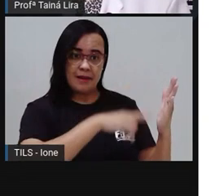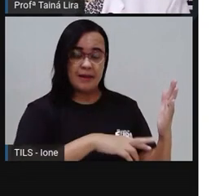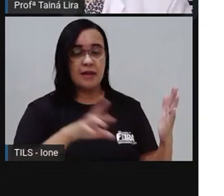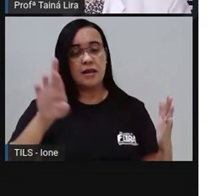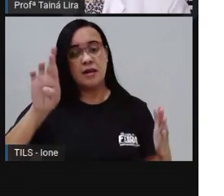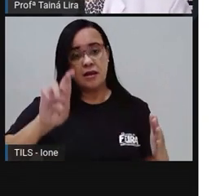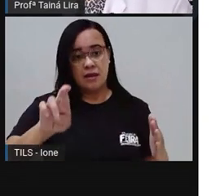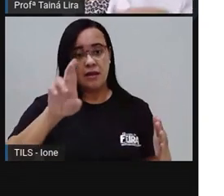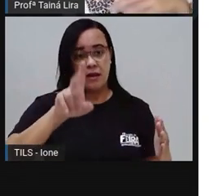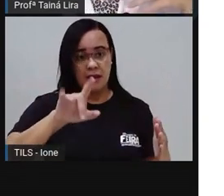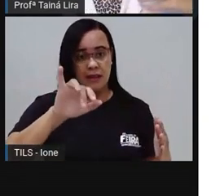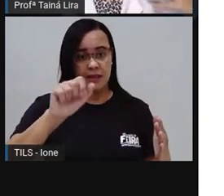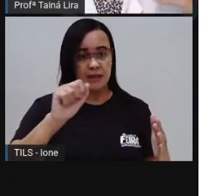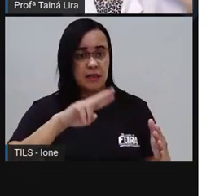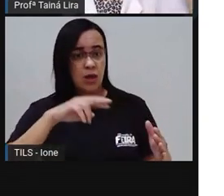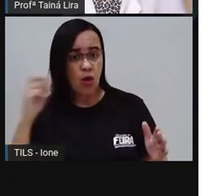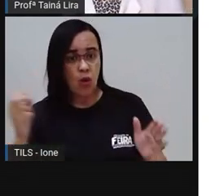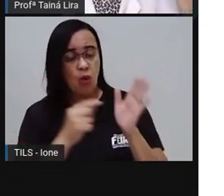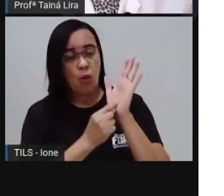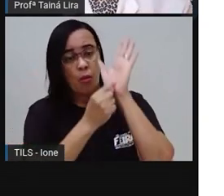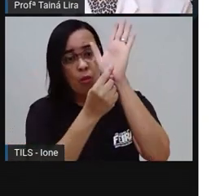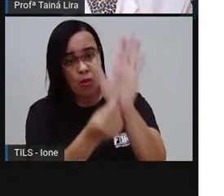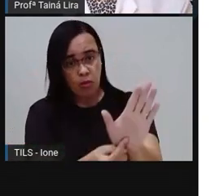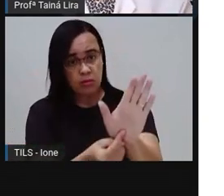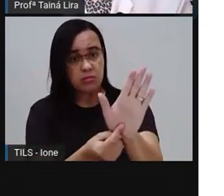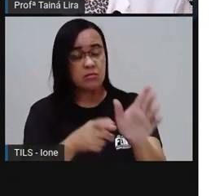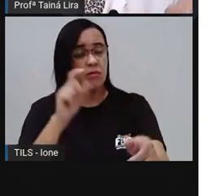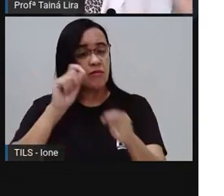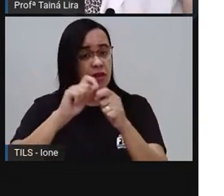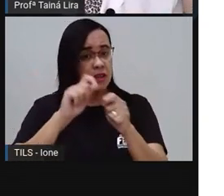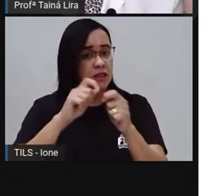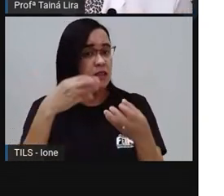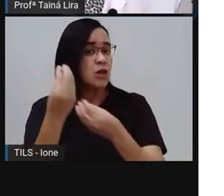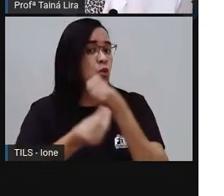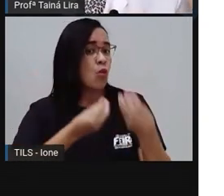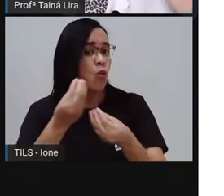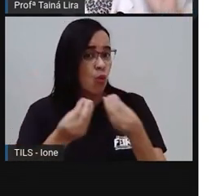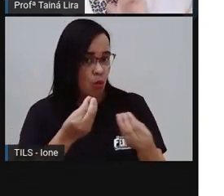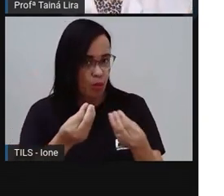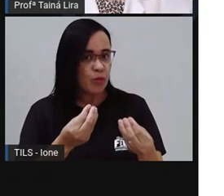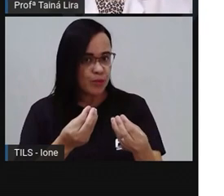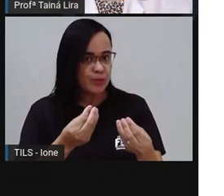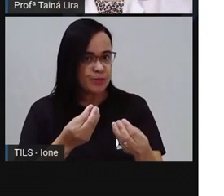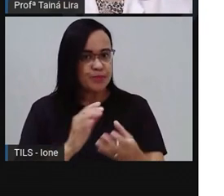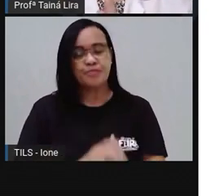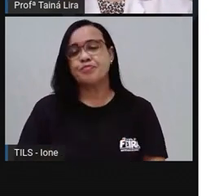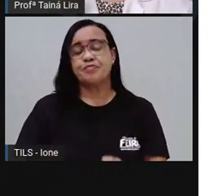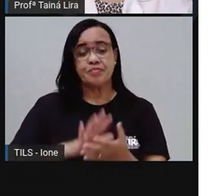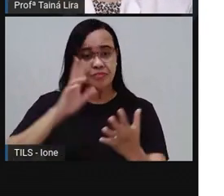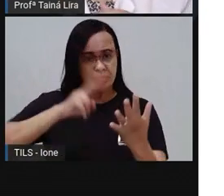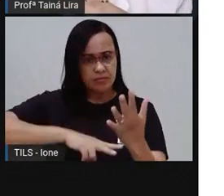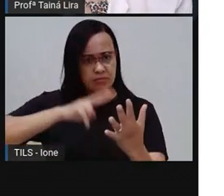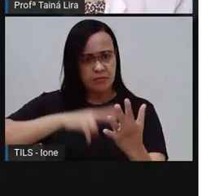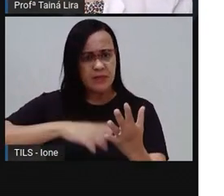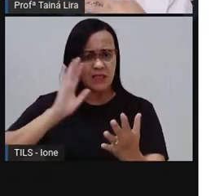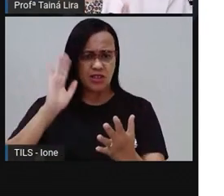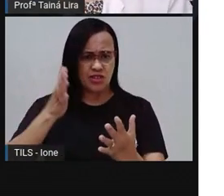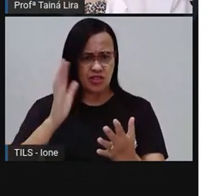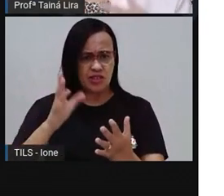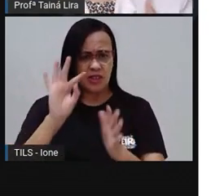uma receita. Nós já fizemos aqui a leitura, né? Naquela aula onde a Pró fez aqueles brigadeiros